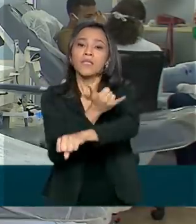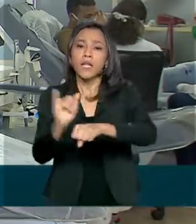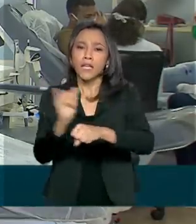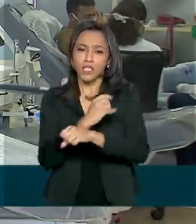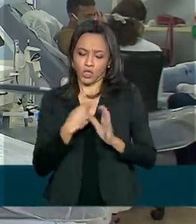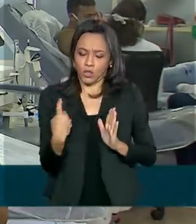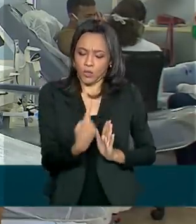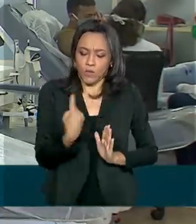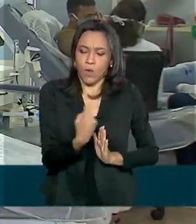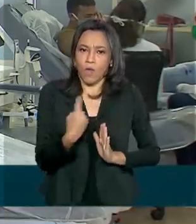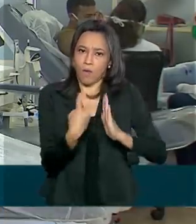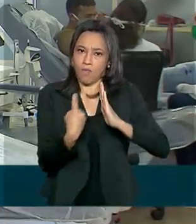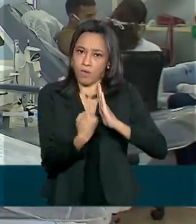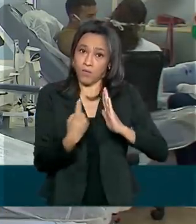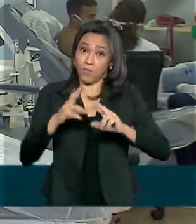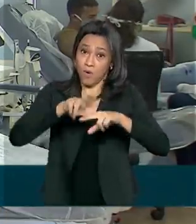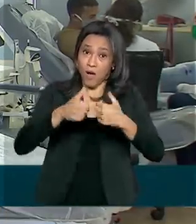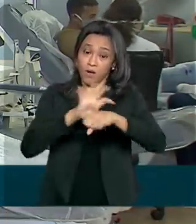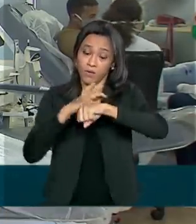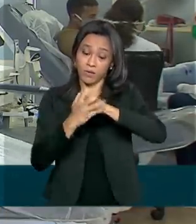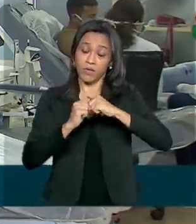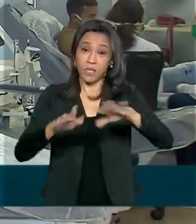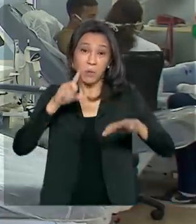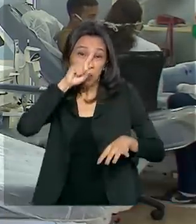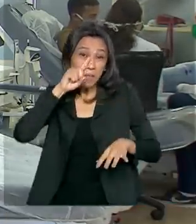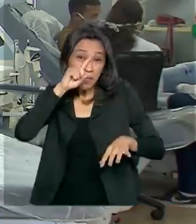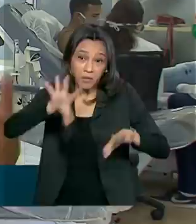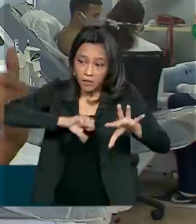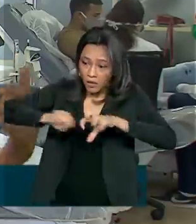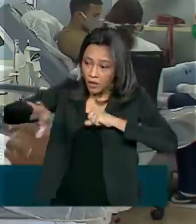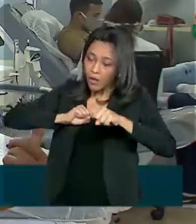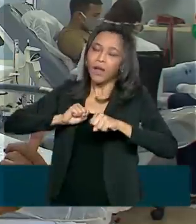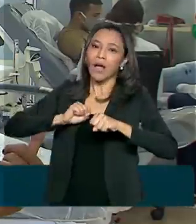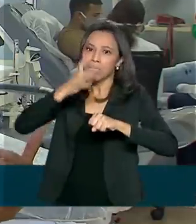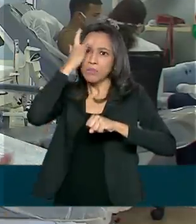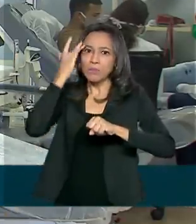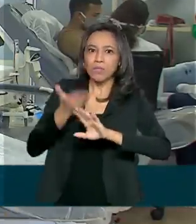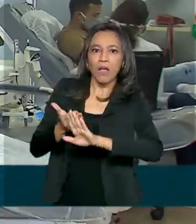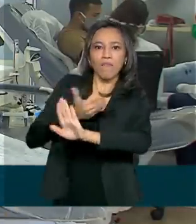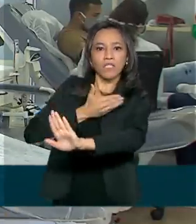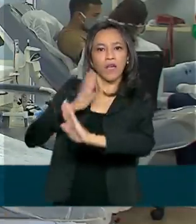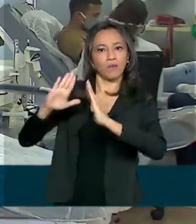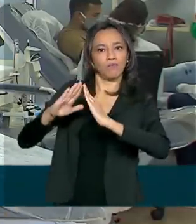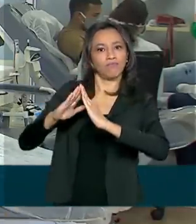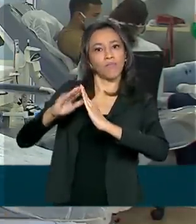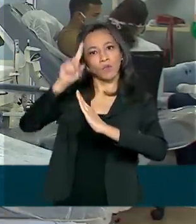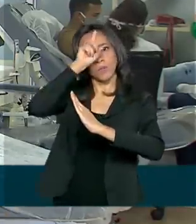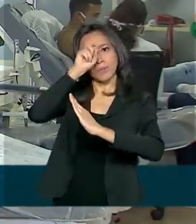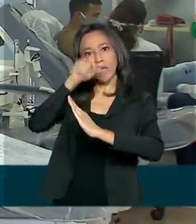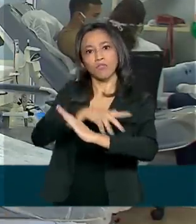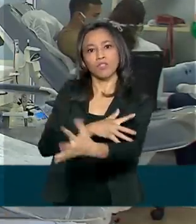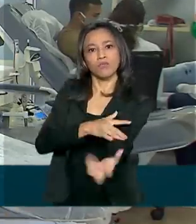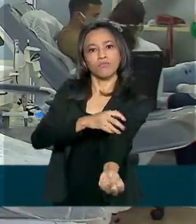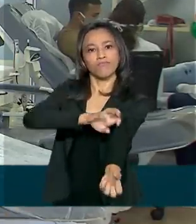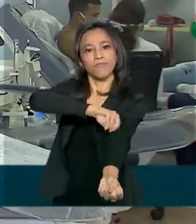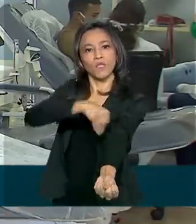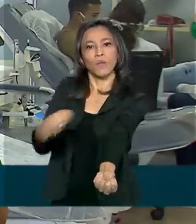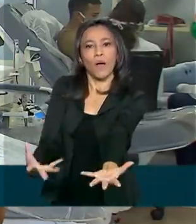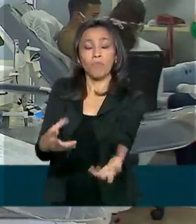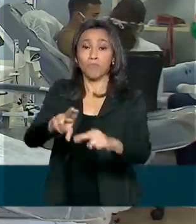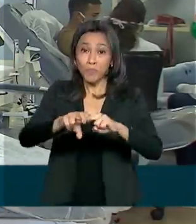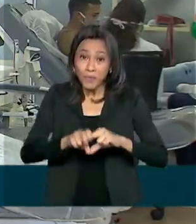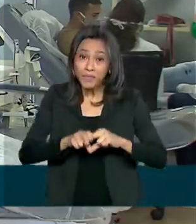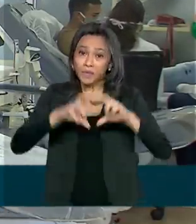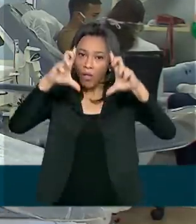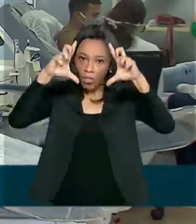Covid-19 e os riscos de contágio afastaram muita gente daqui. Com isso, os estoques de sangue em todo o país